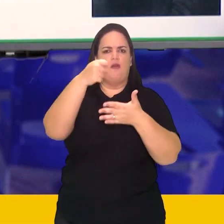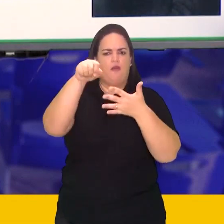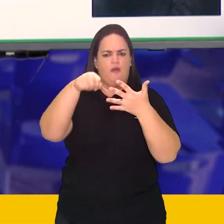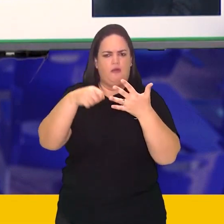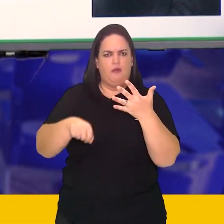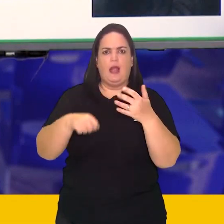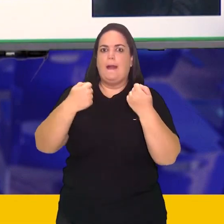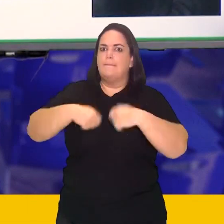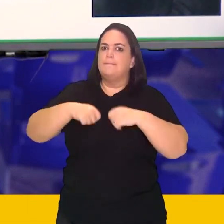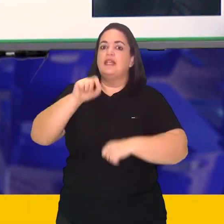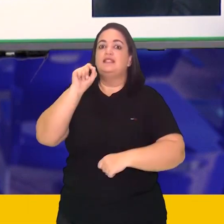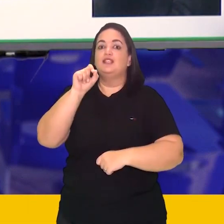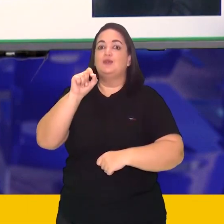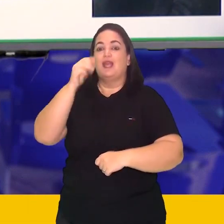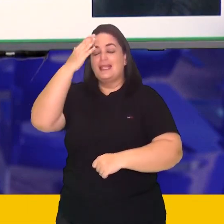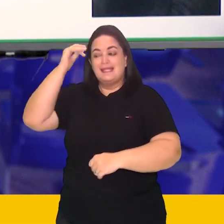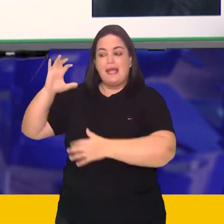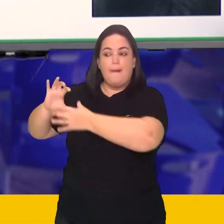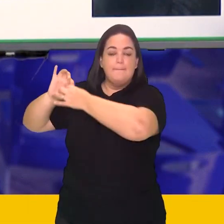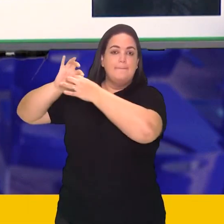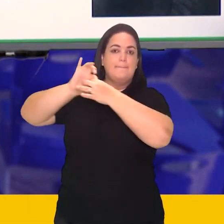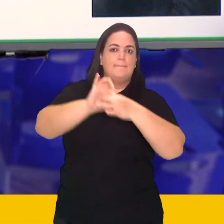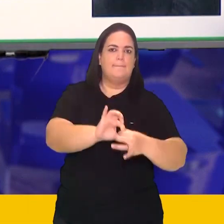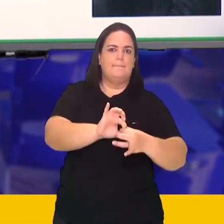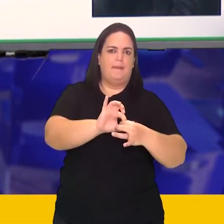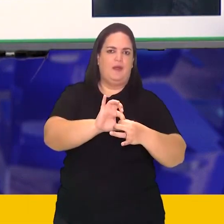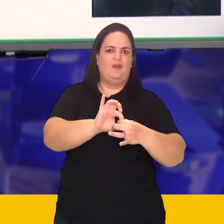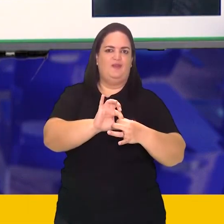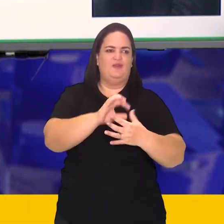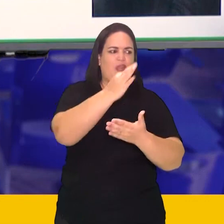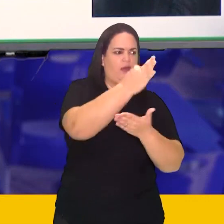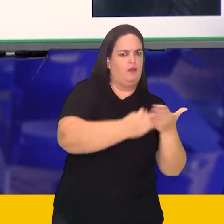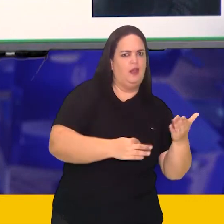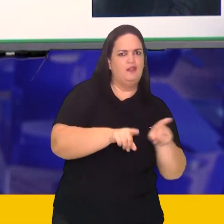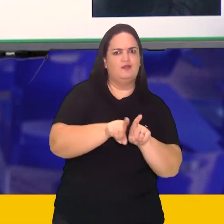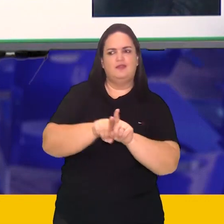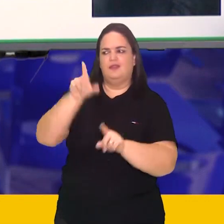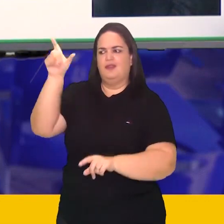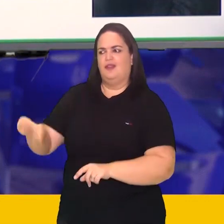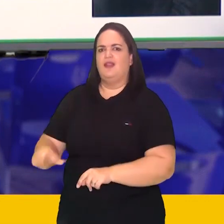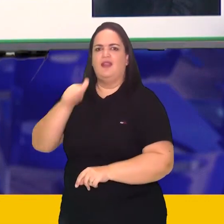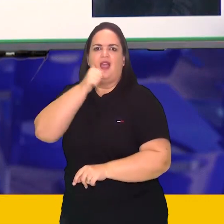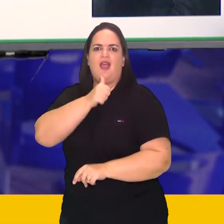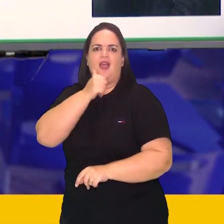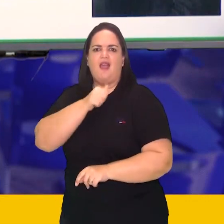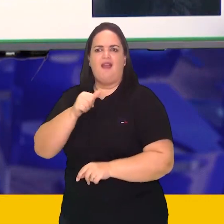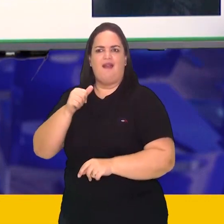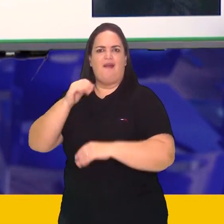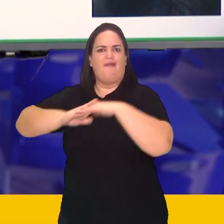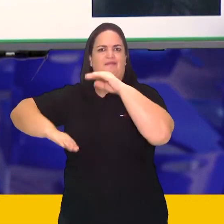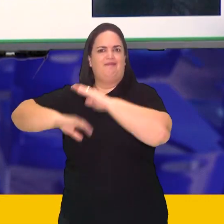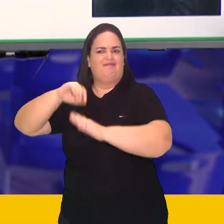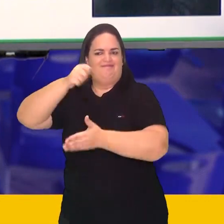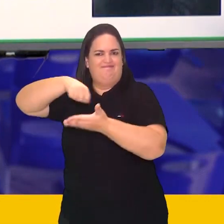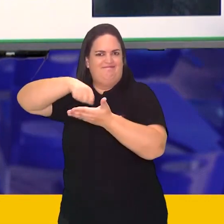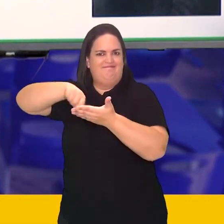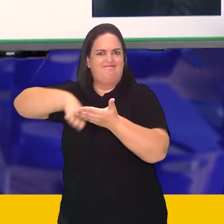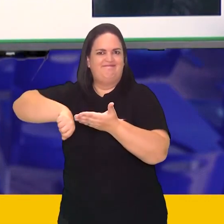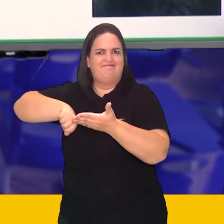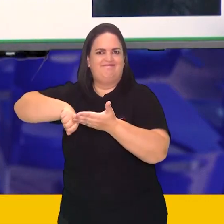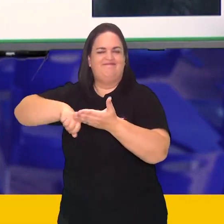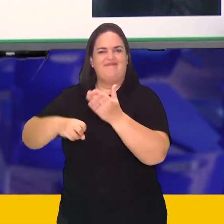contextualizar rapidamente o texto e a autora do texto. A gente precisa fazer justiça a essa